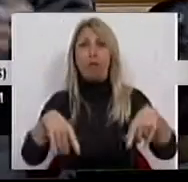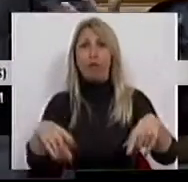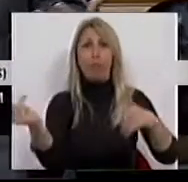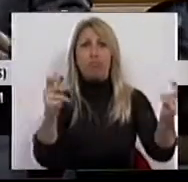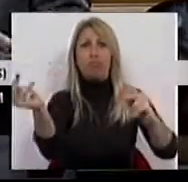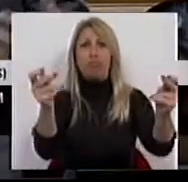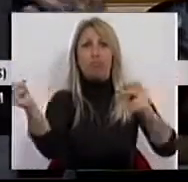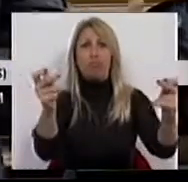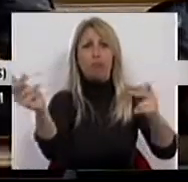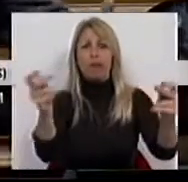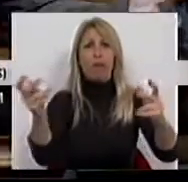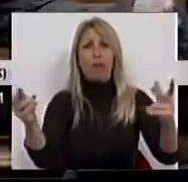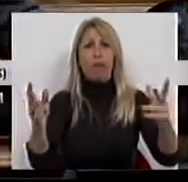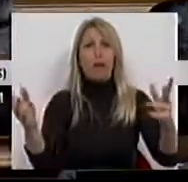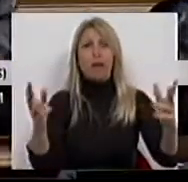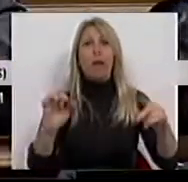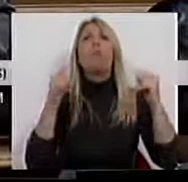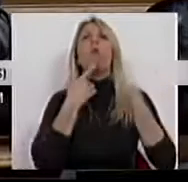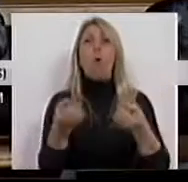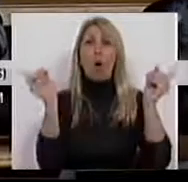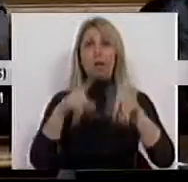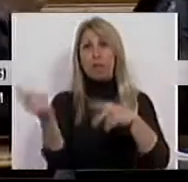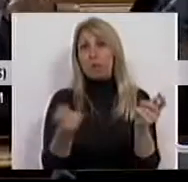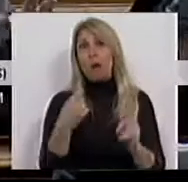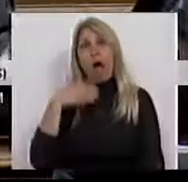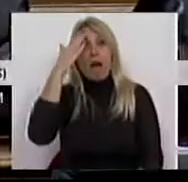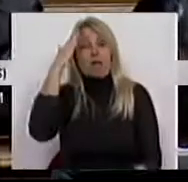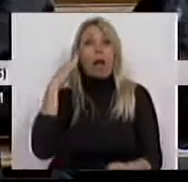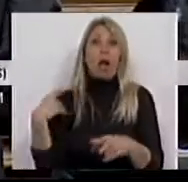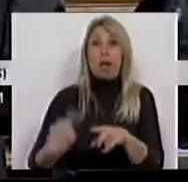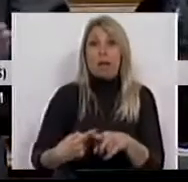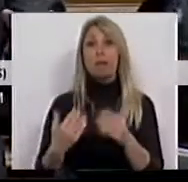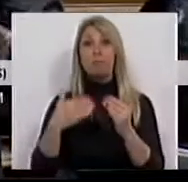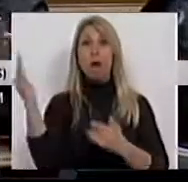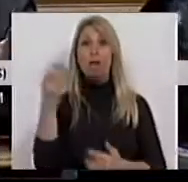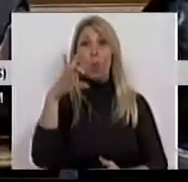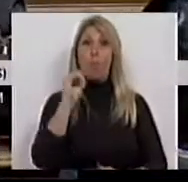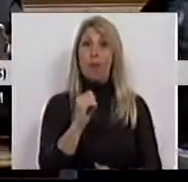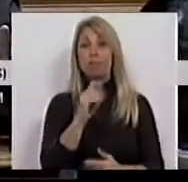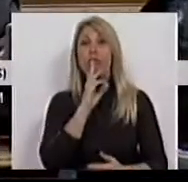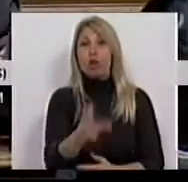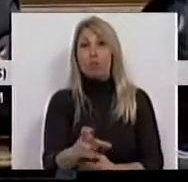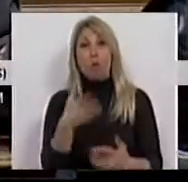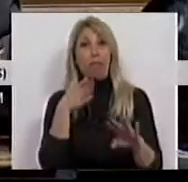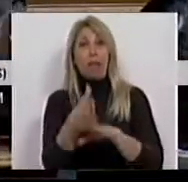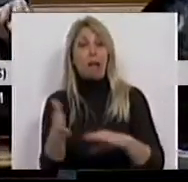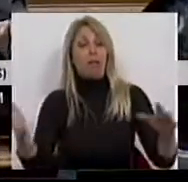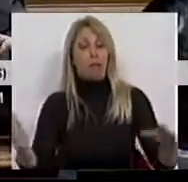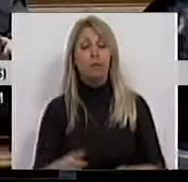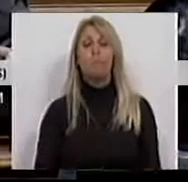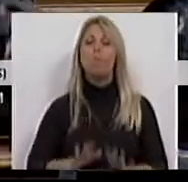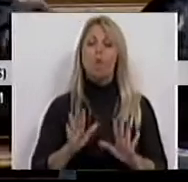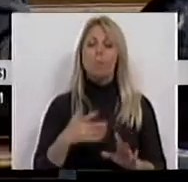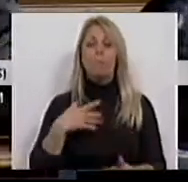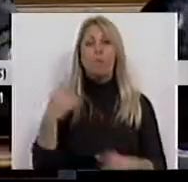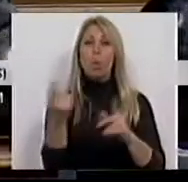percebi que seria mais interessante que o PS pudesse responder diretamente. Eu creio que este debate já provou, em primeiro